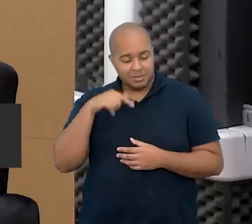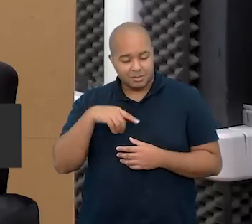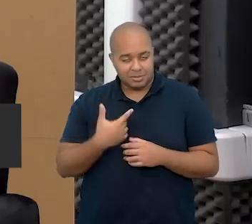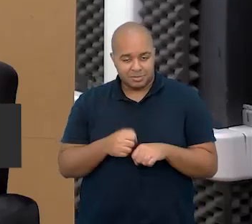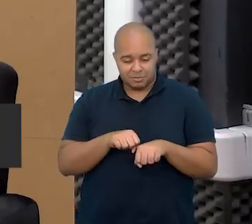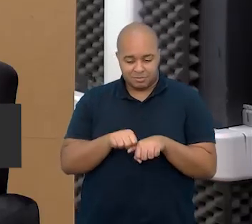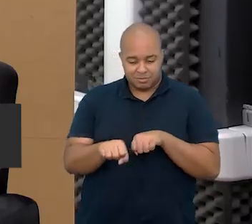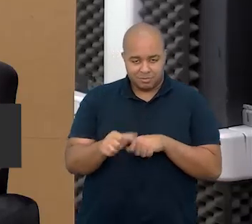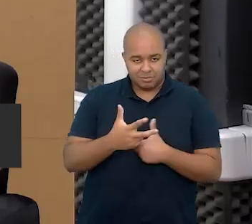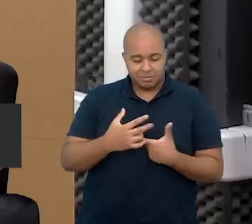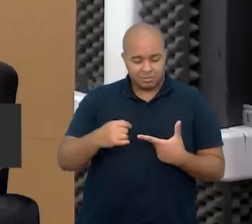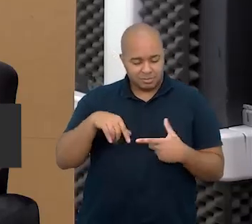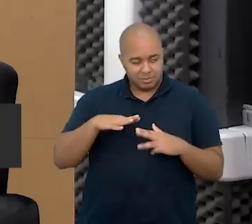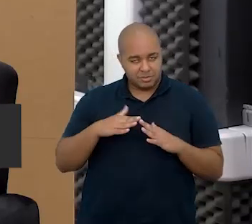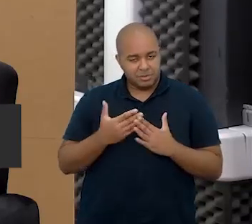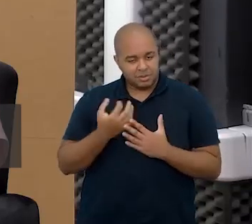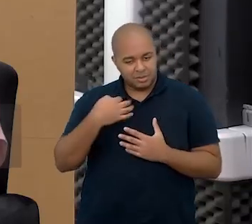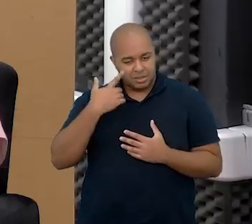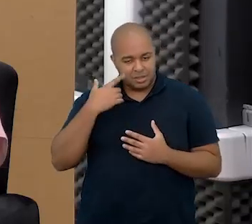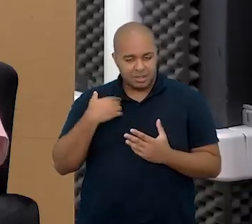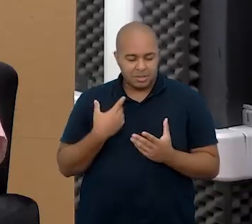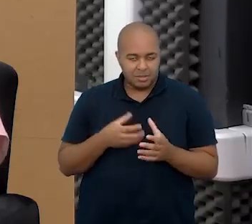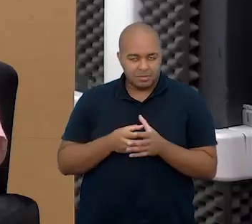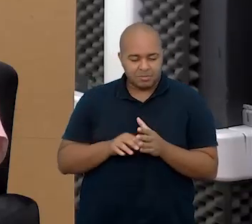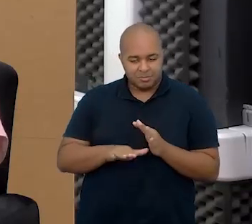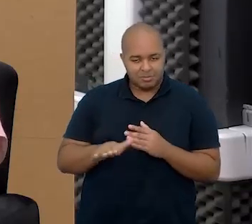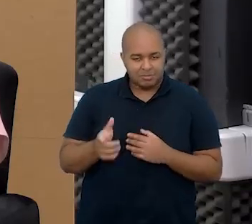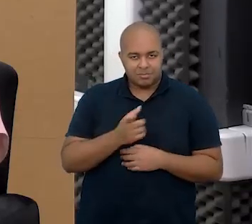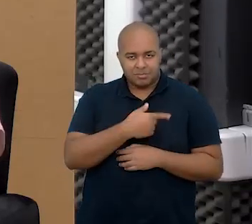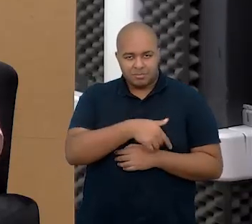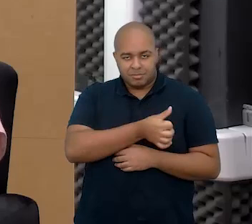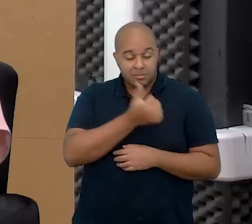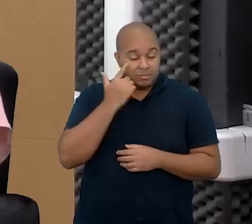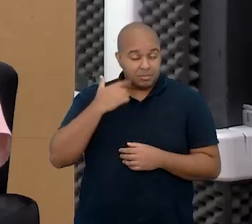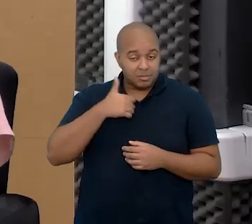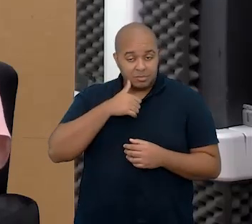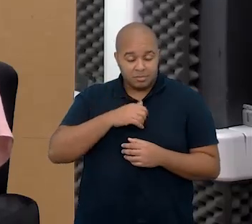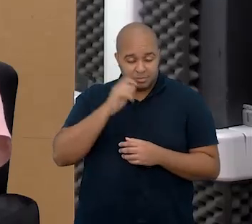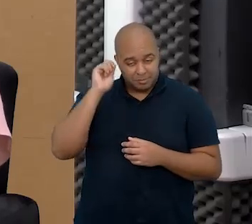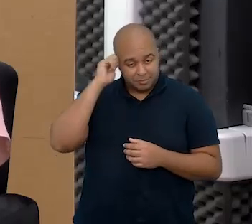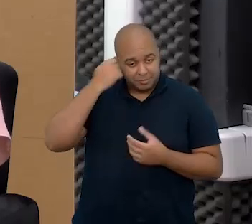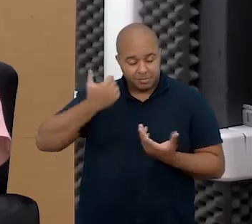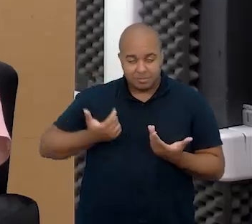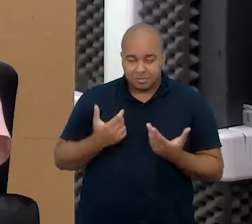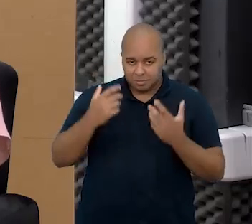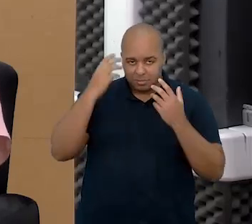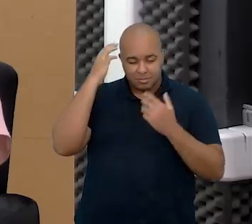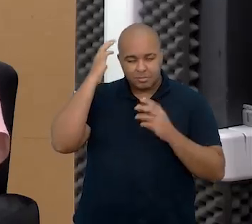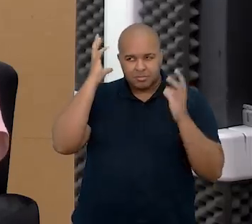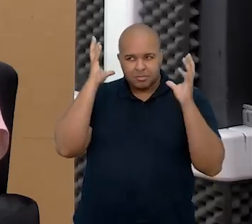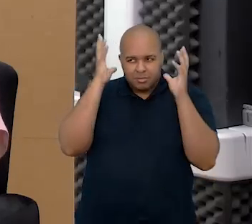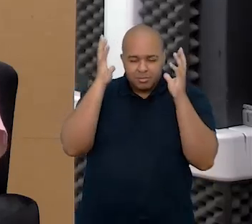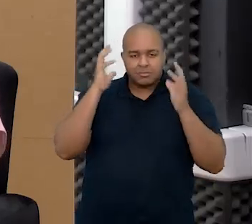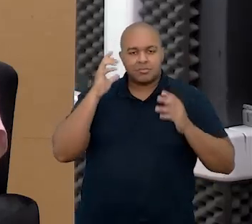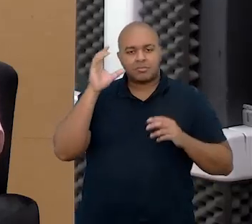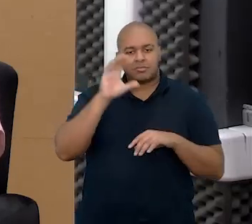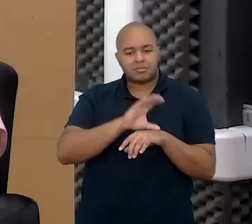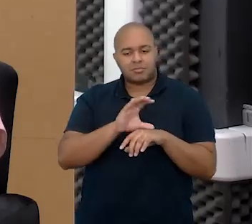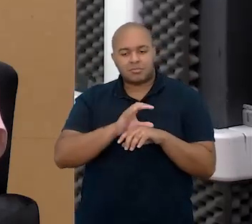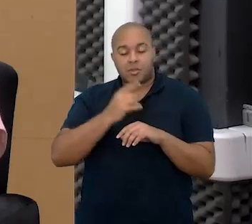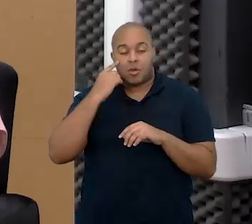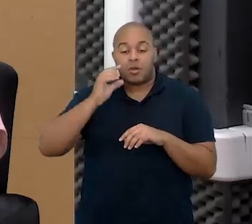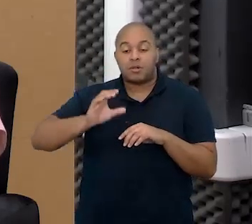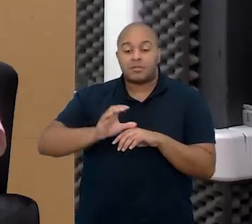como formadora aqui na Escola de Formação, na equipe dos anos iniciais. Sou uma mulher negra, de cabelo curto, castanho,